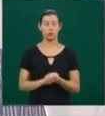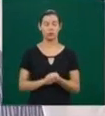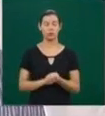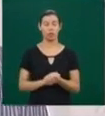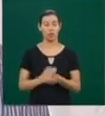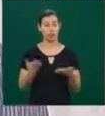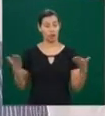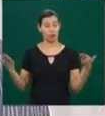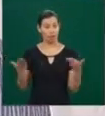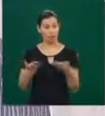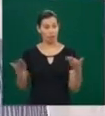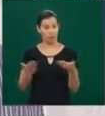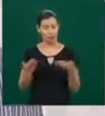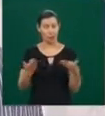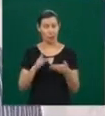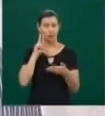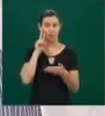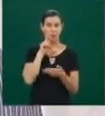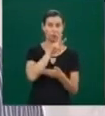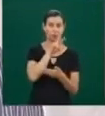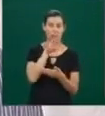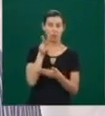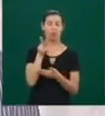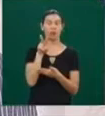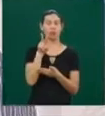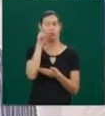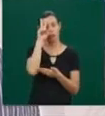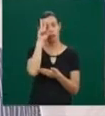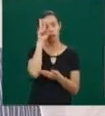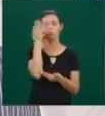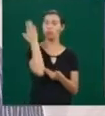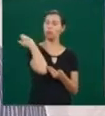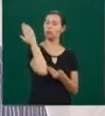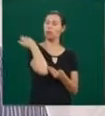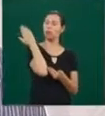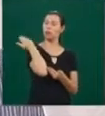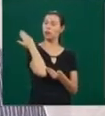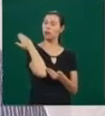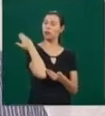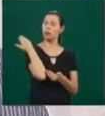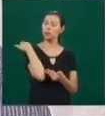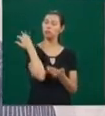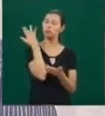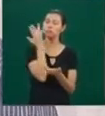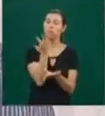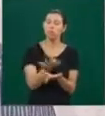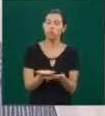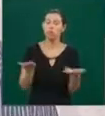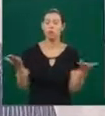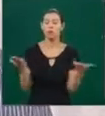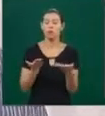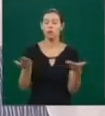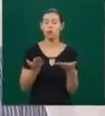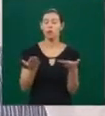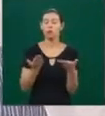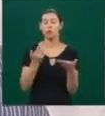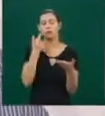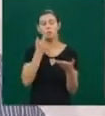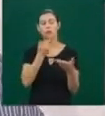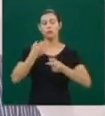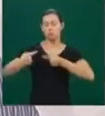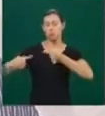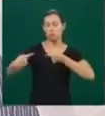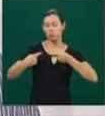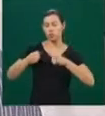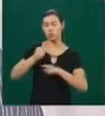determinadas leituras de acontecimentos do passado para legitimar certos projetos políticos ou certas disputas sociais